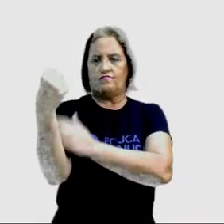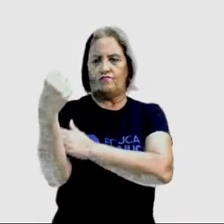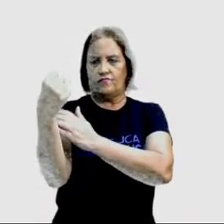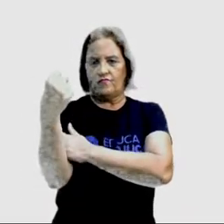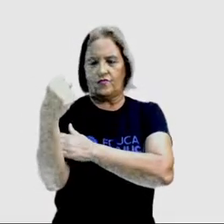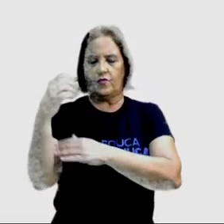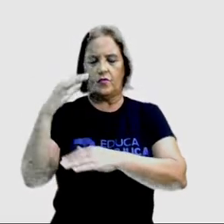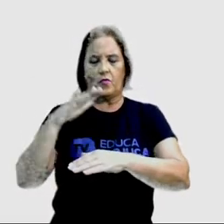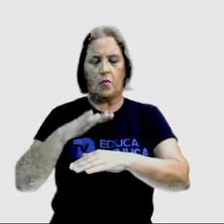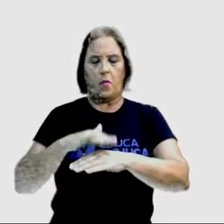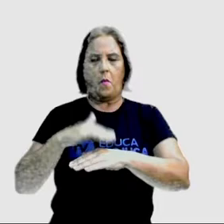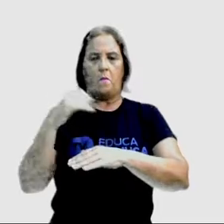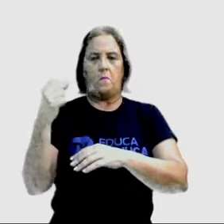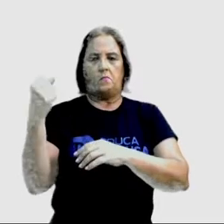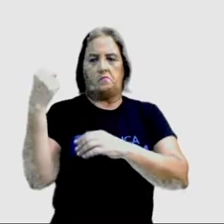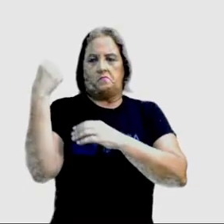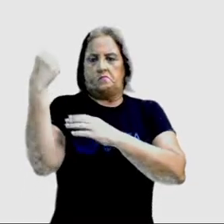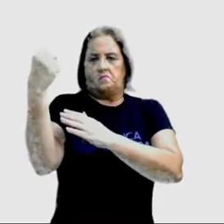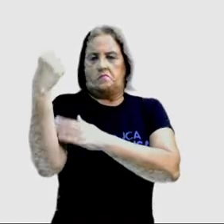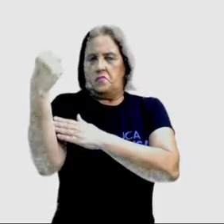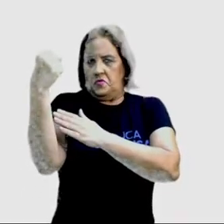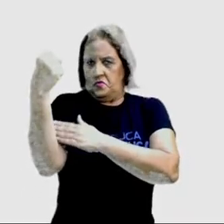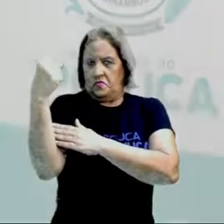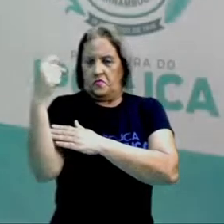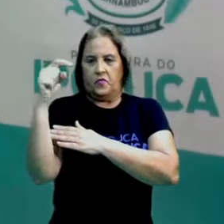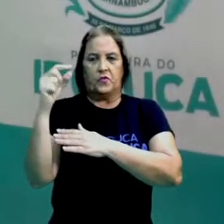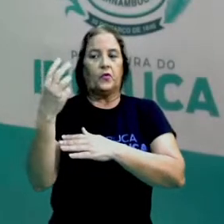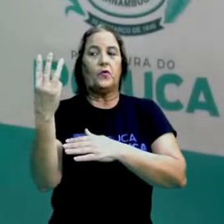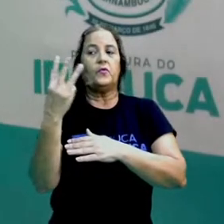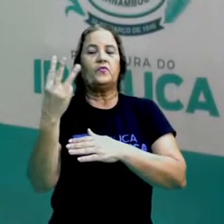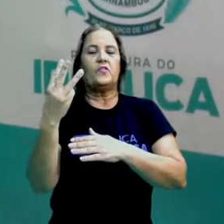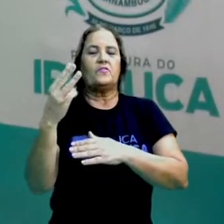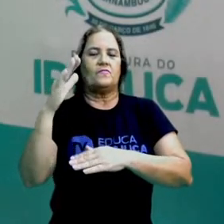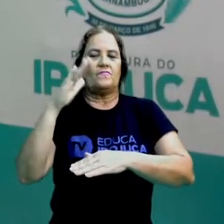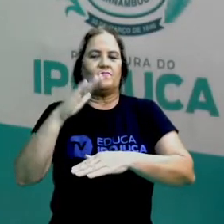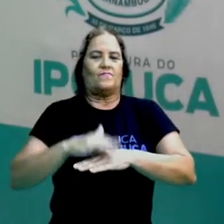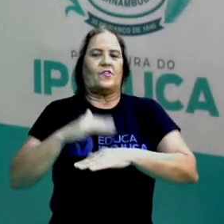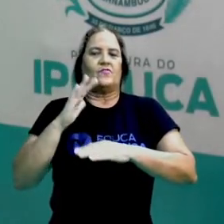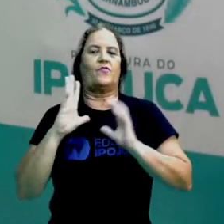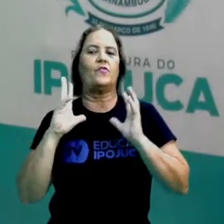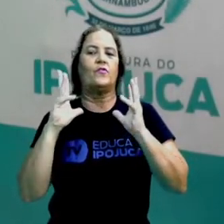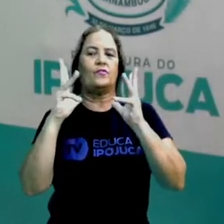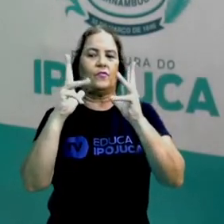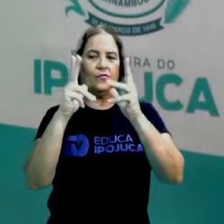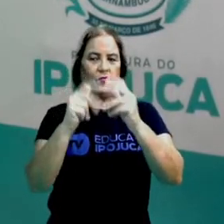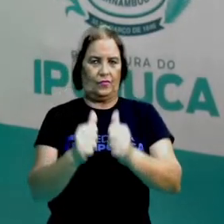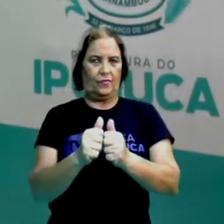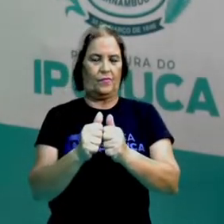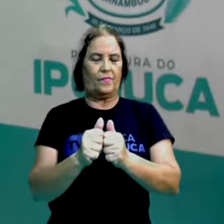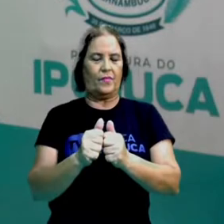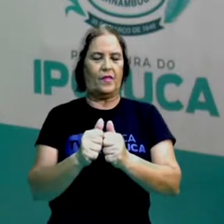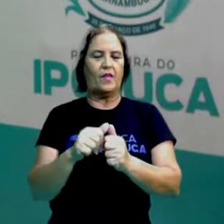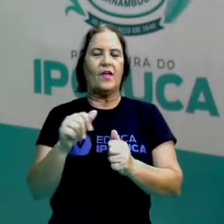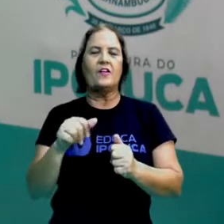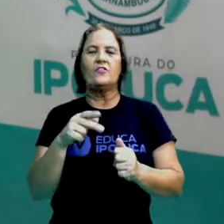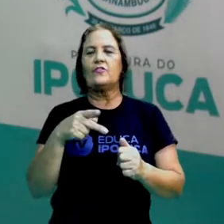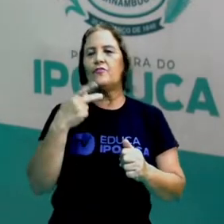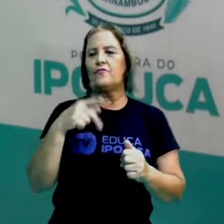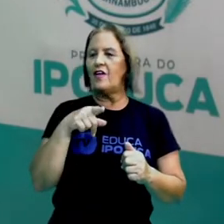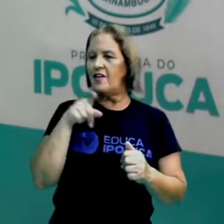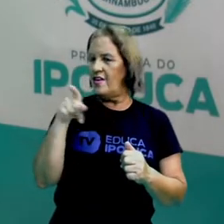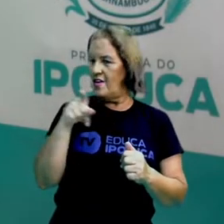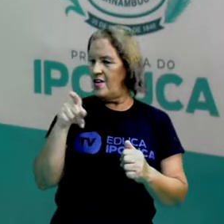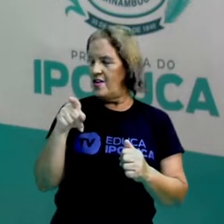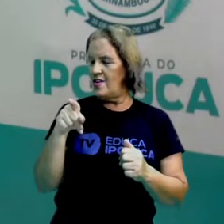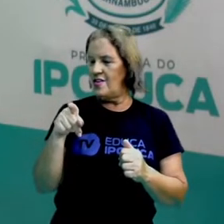e aqui seria o mais forte de todos, entre aspas, né? Que existe a mania de dizer, ah, ele é o mais forte de todos, ele é o